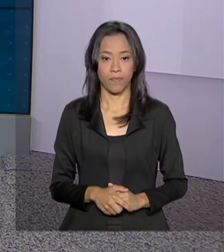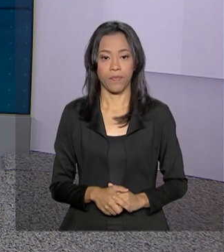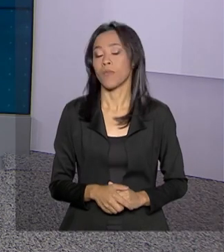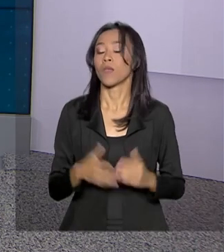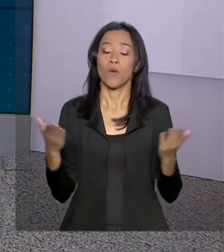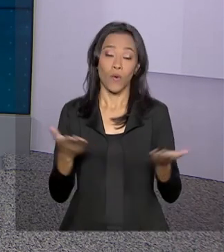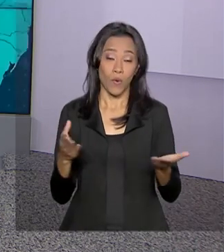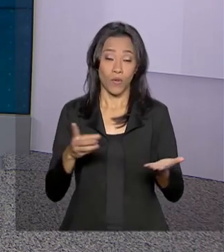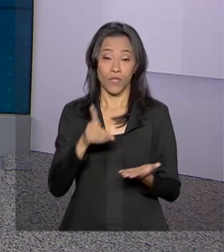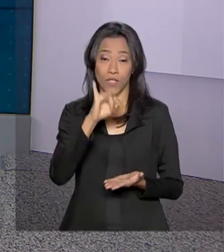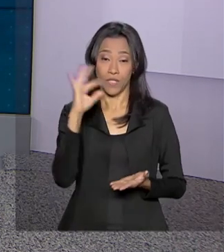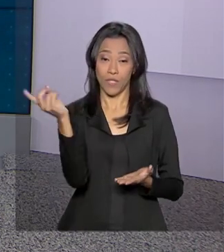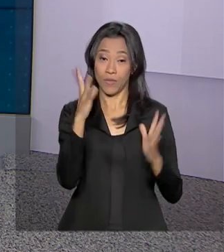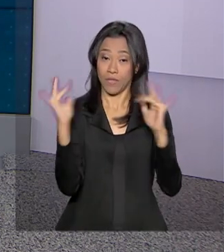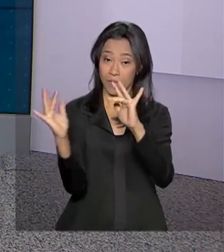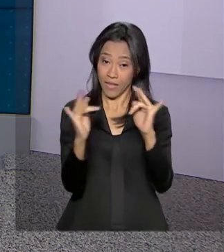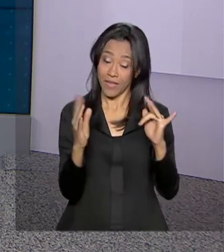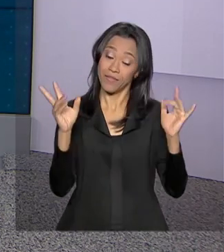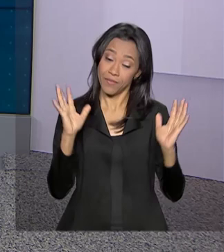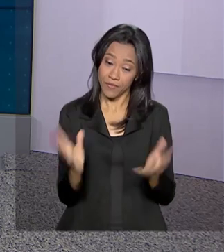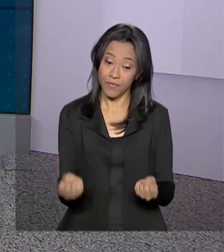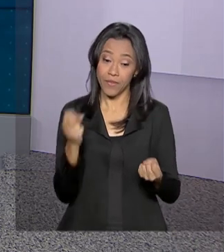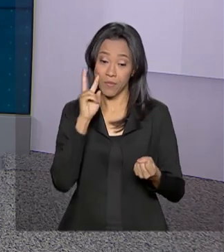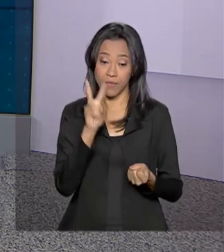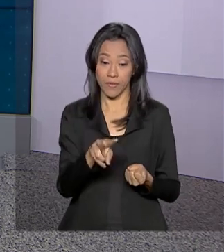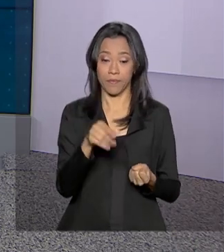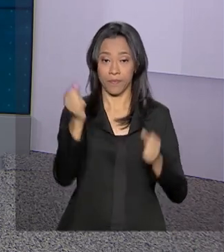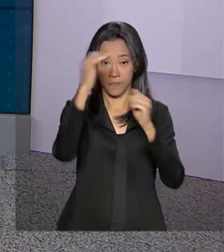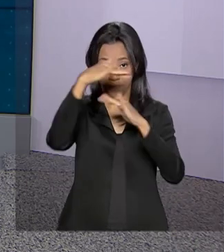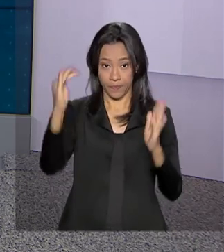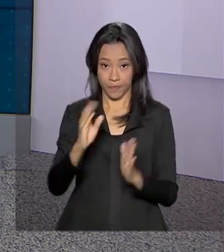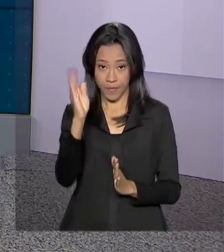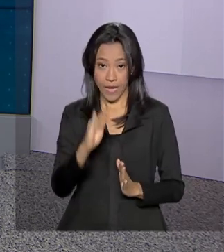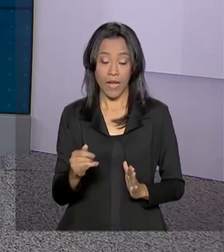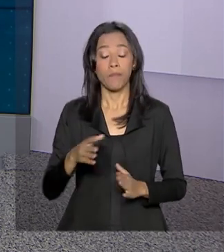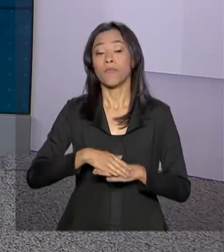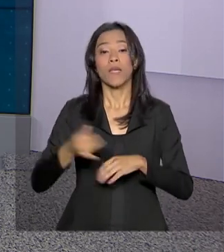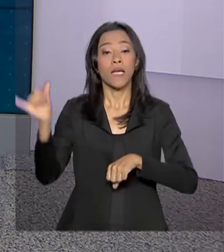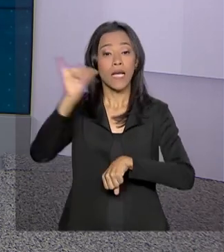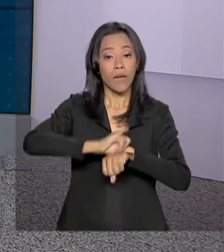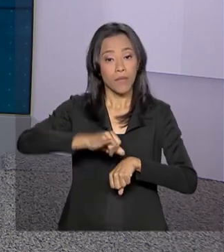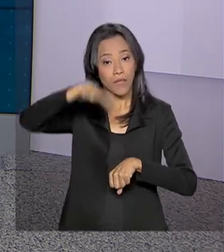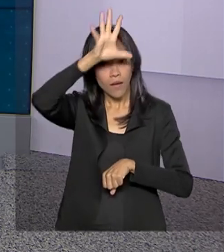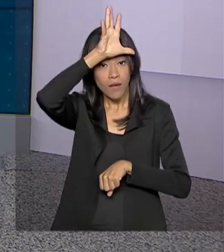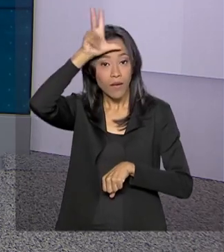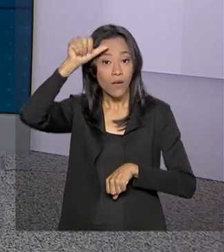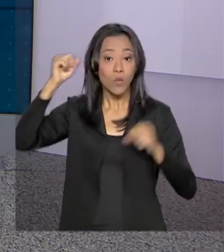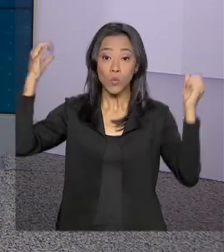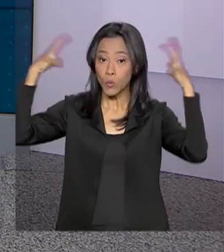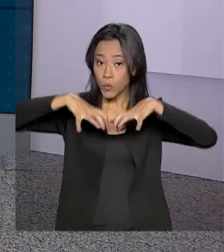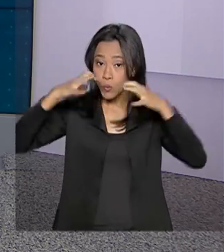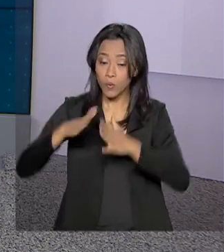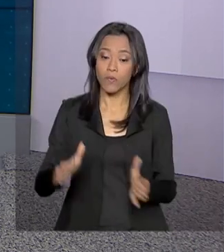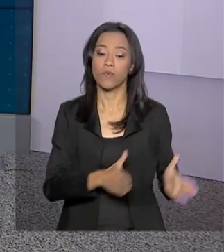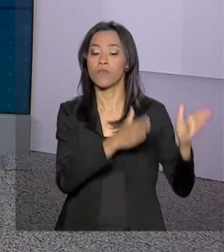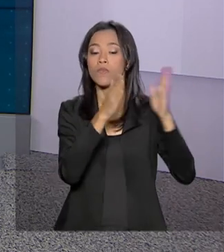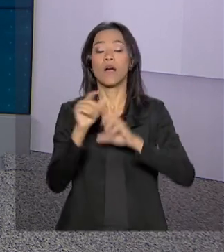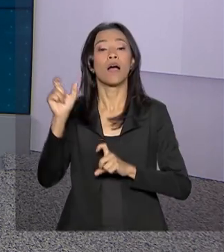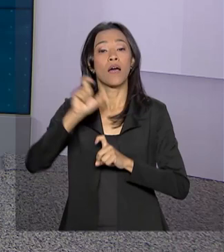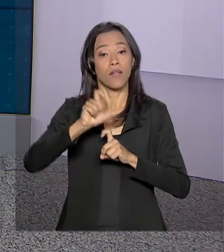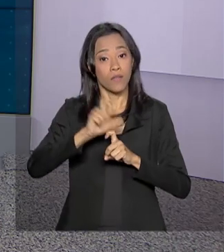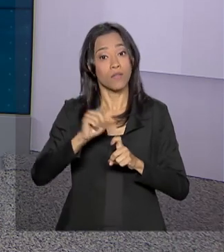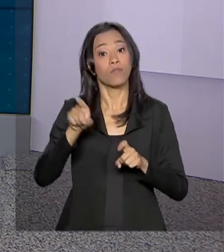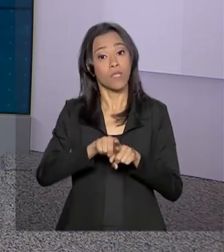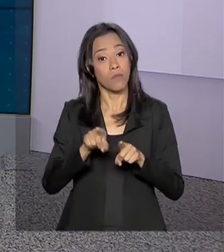Hoje, dia dos namorados, vamos então aqui ao nosso mapa. Olha só, em Belém, nós temos pancadas de chuva. Em Aracaju, chuvas